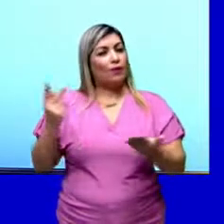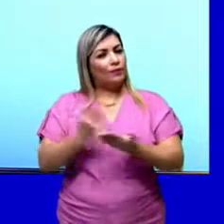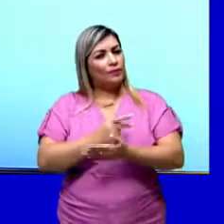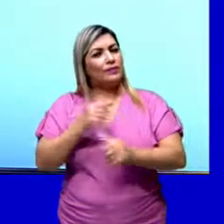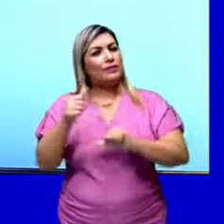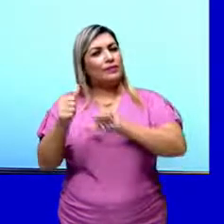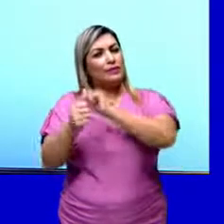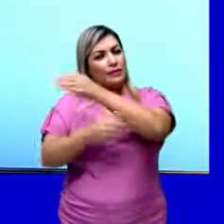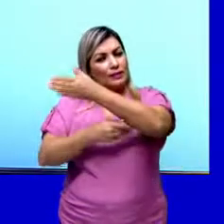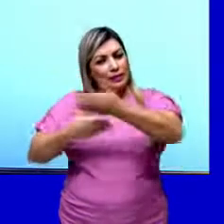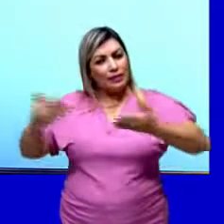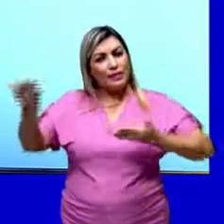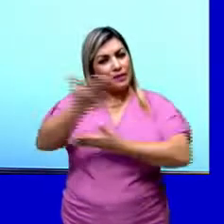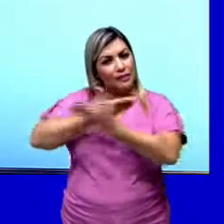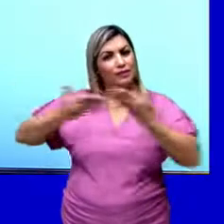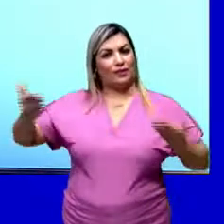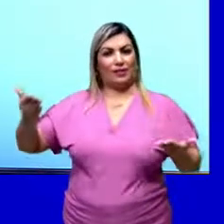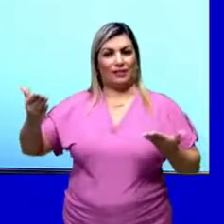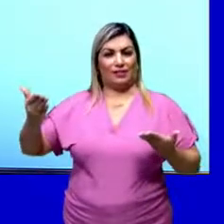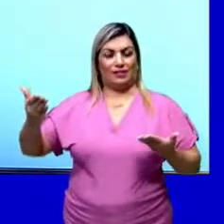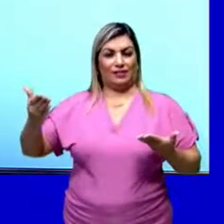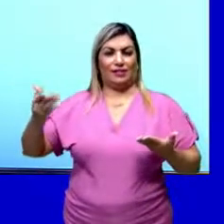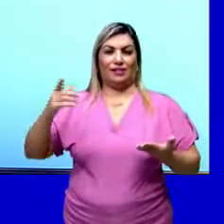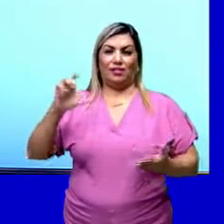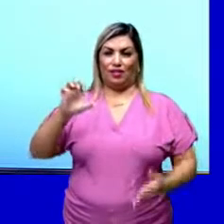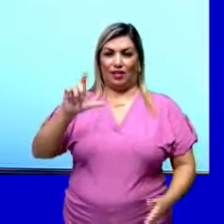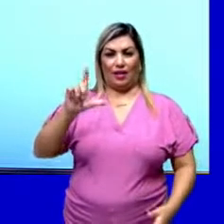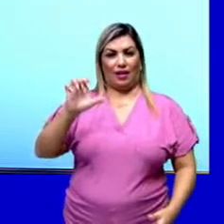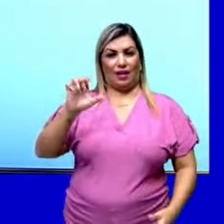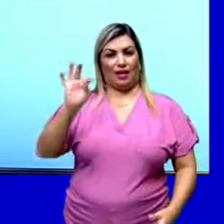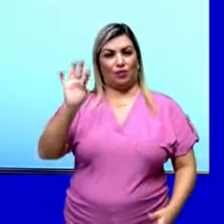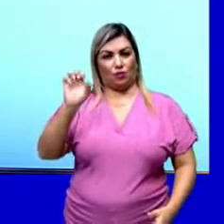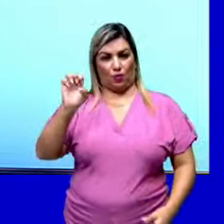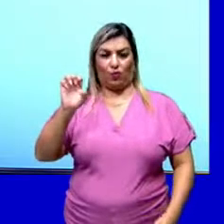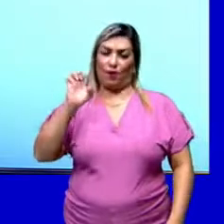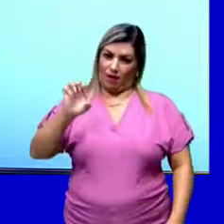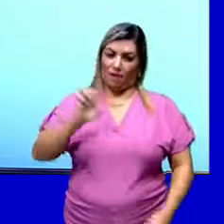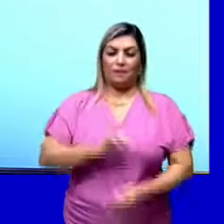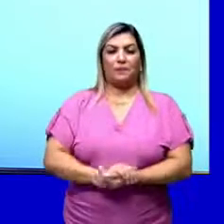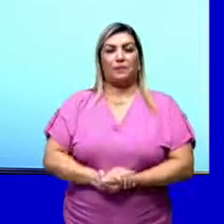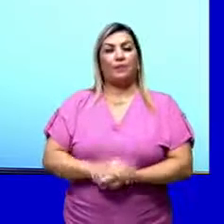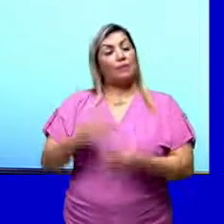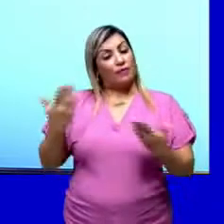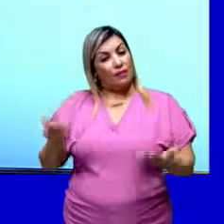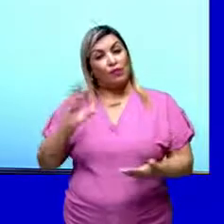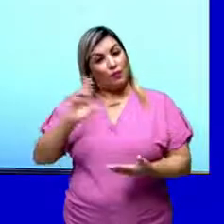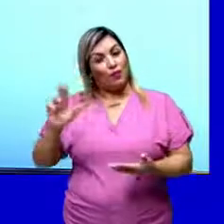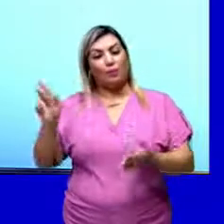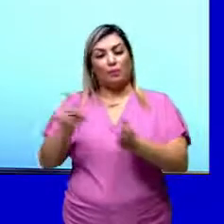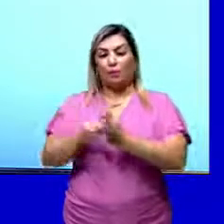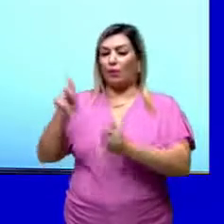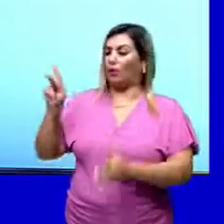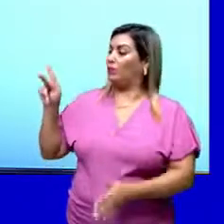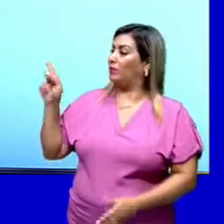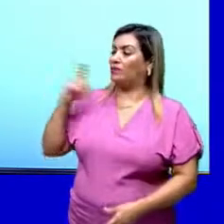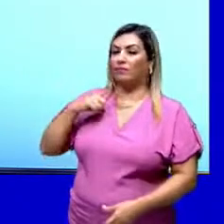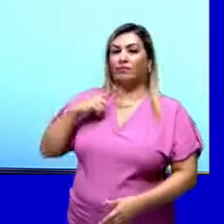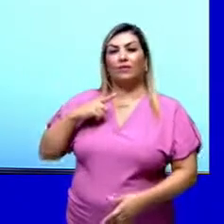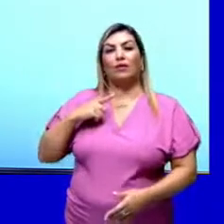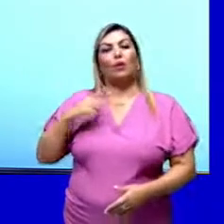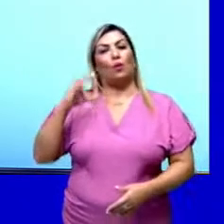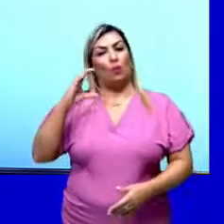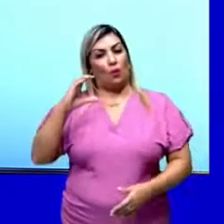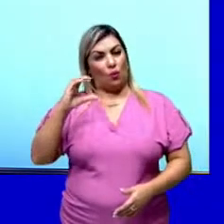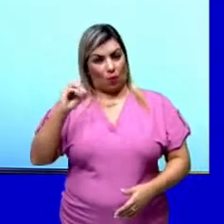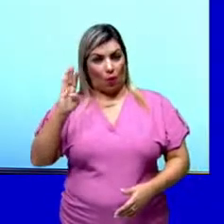transferência de elétron, por isso que chamamos uma reação de oxirredução. O cobre vai transferir elétrons para a prata,